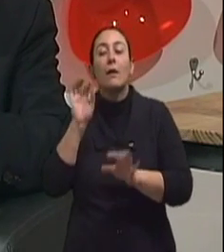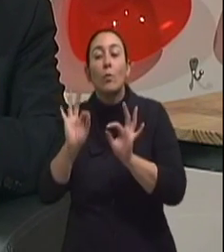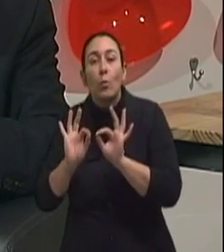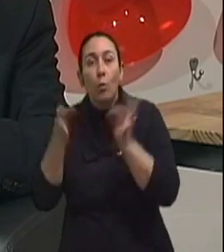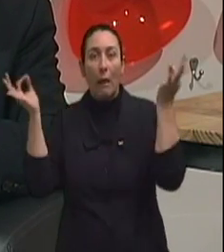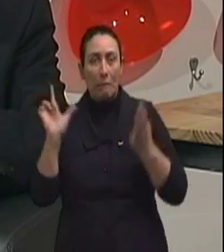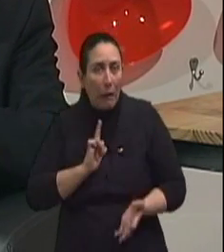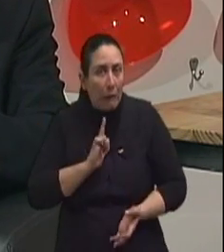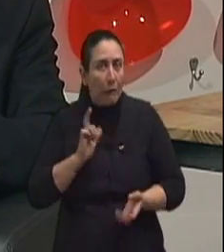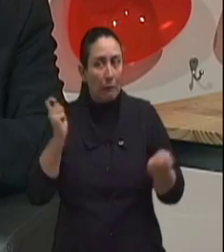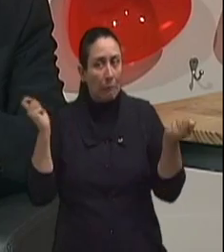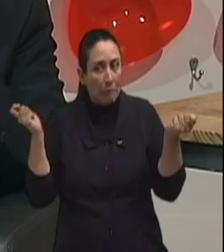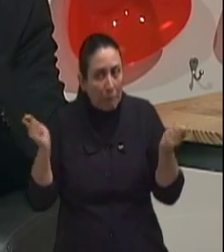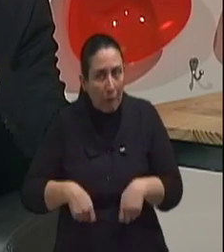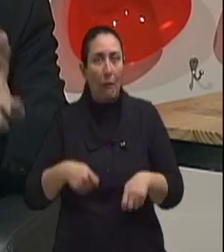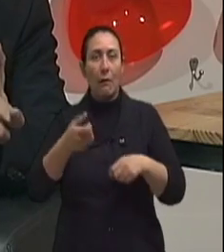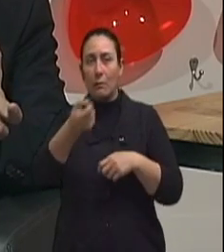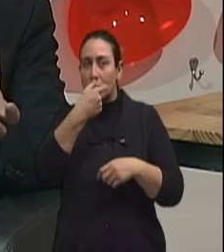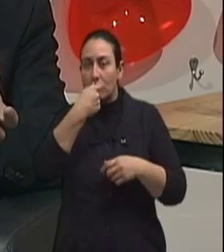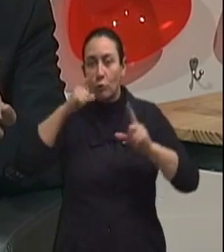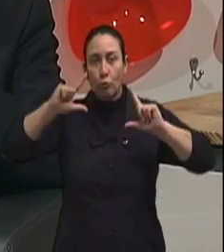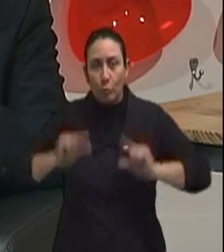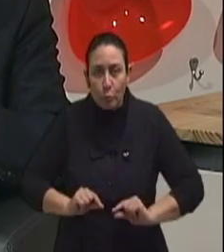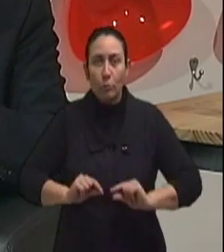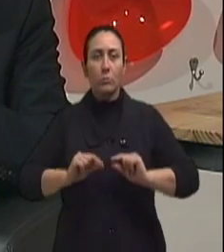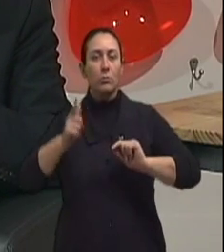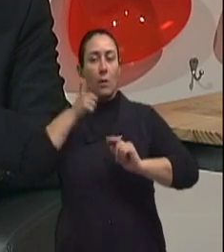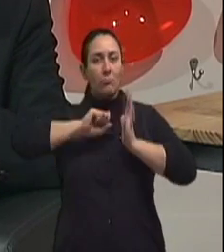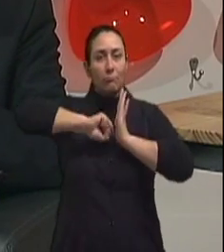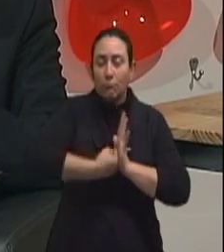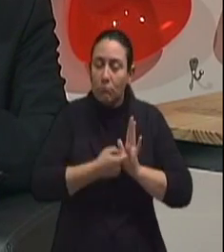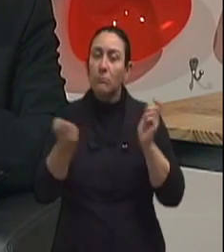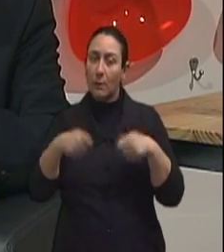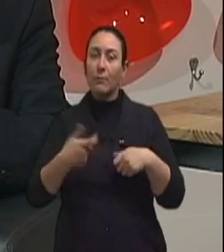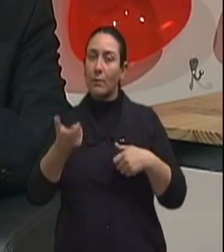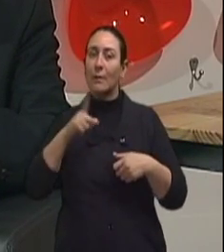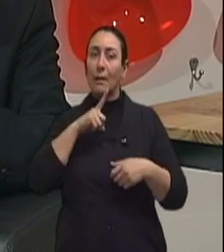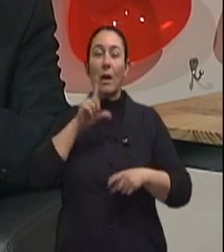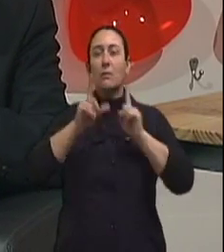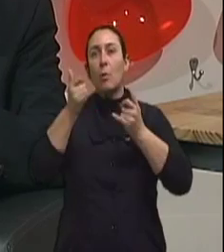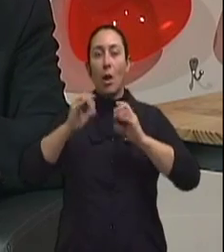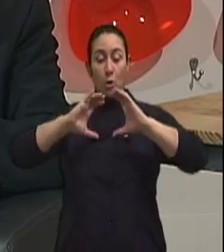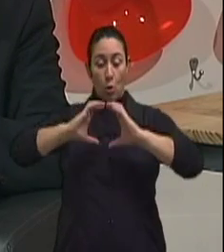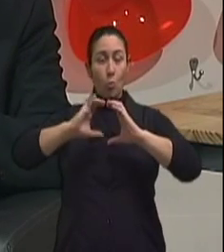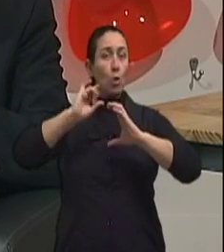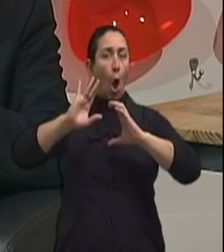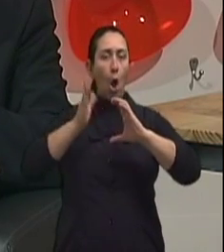potencialmente curáveis. Então, esses são os casos que, na avaliação, não apresentam doença fora do estômago, vamos dizer.